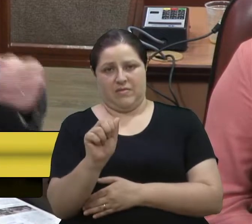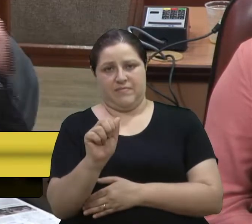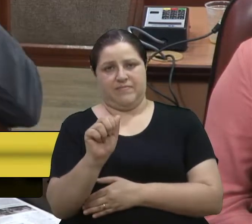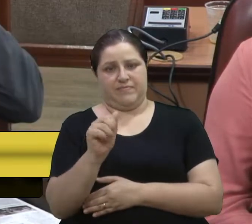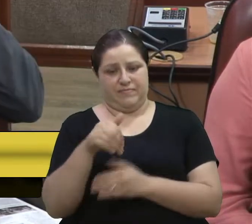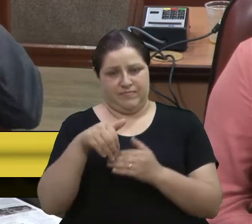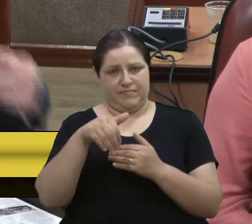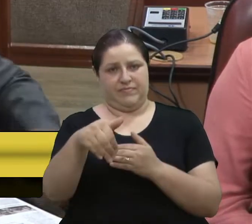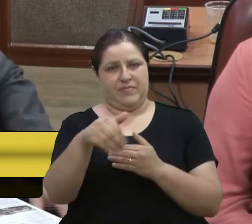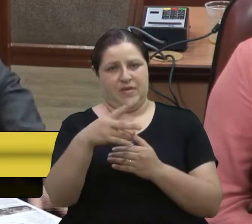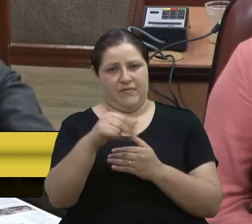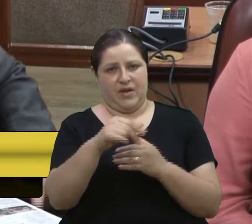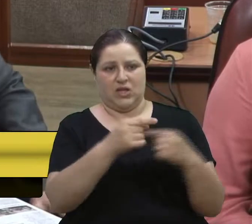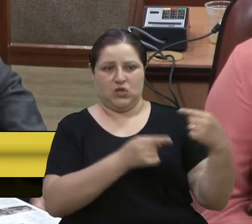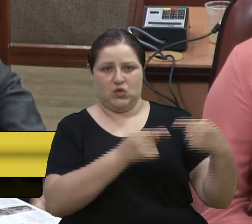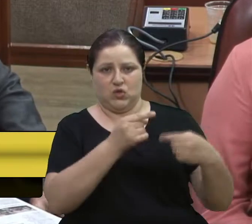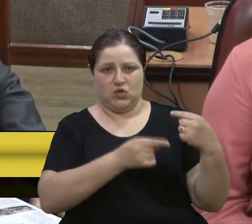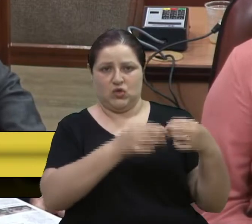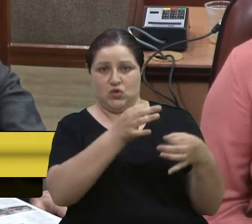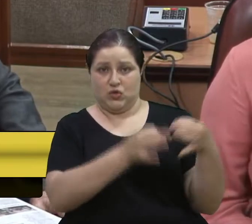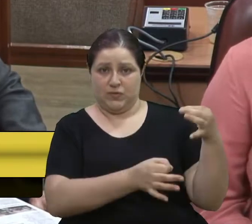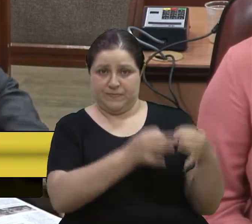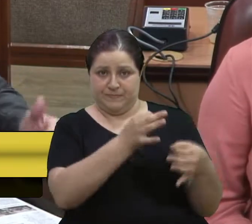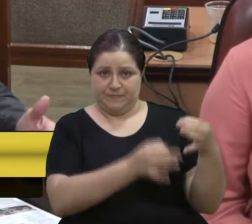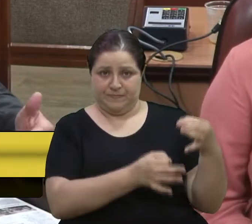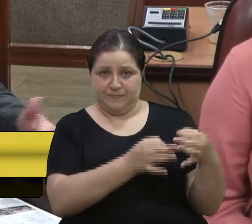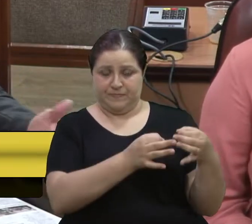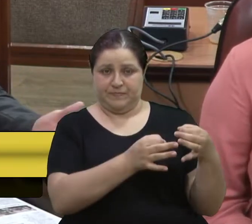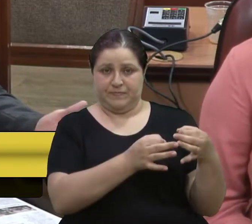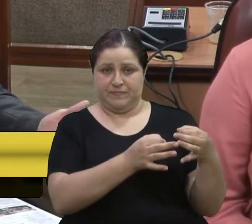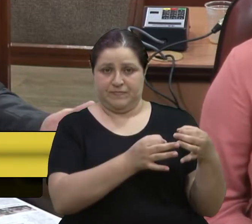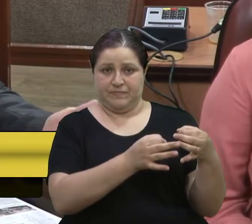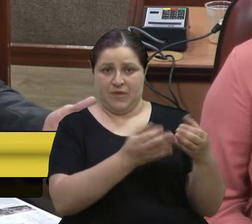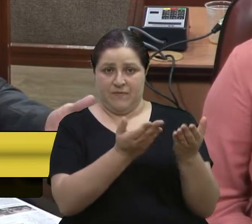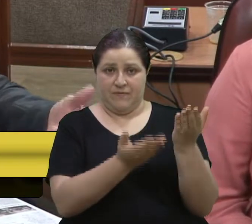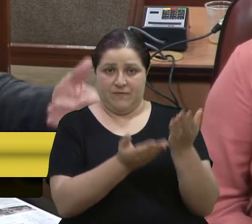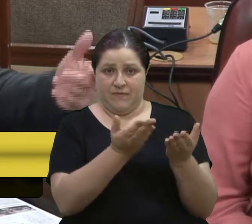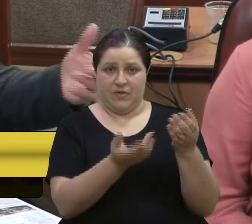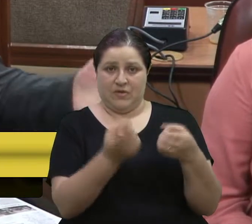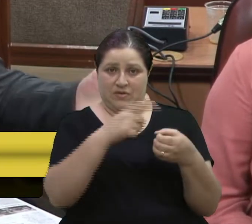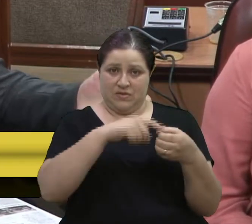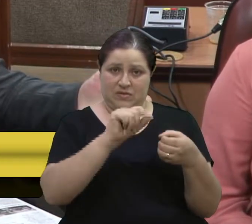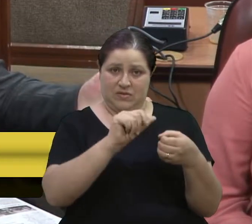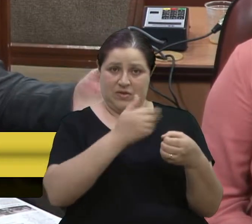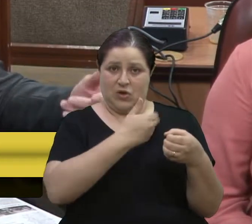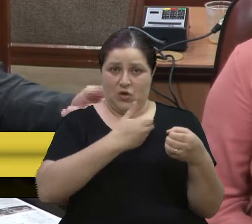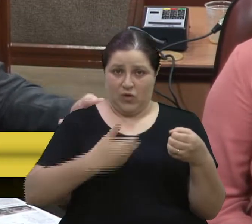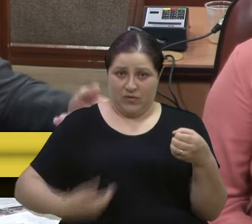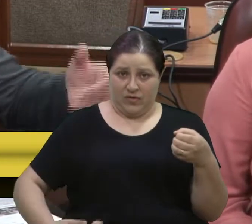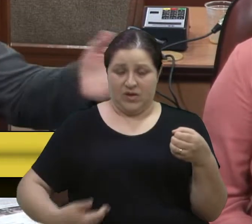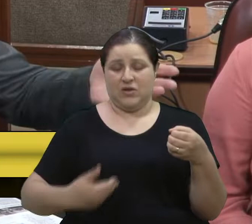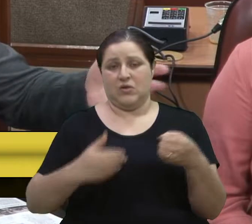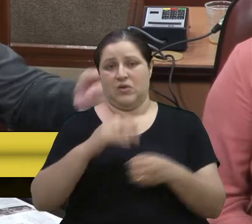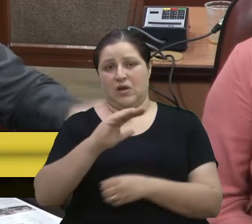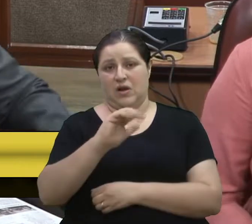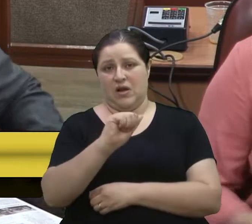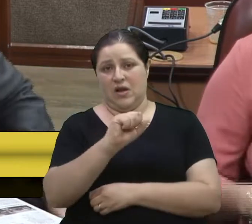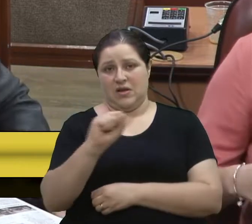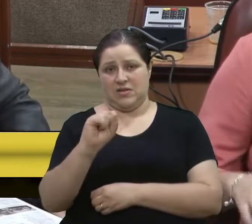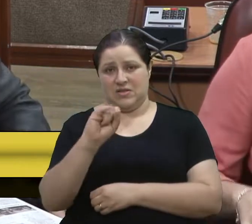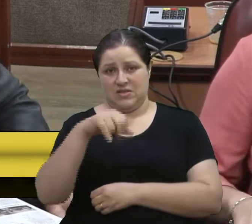discutido também na Justiça o reequilíbrio financeiro do governo Cassina e o vice